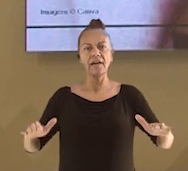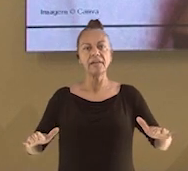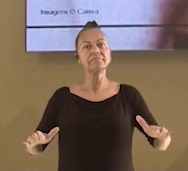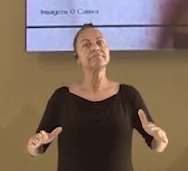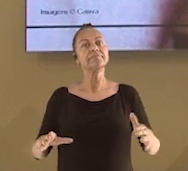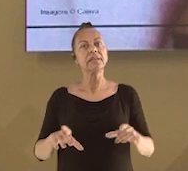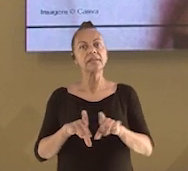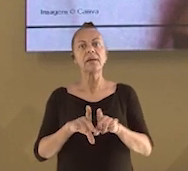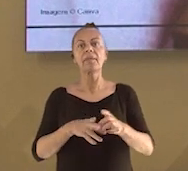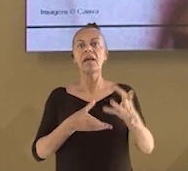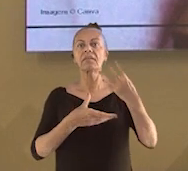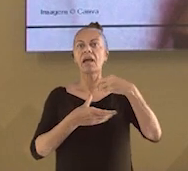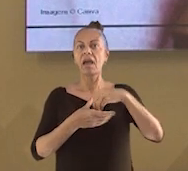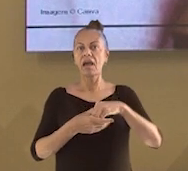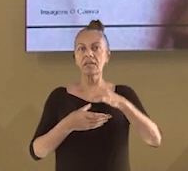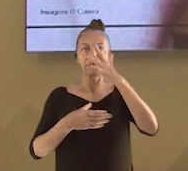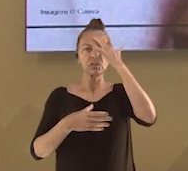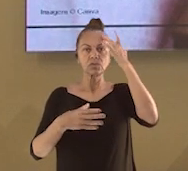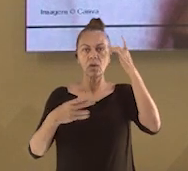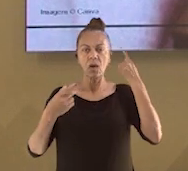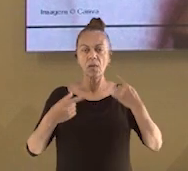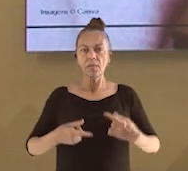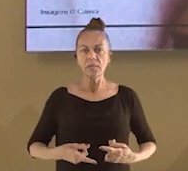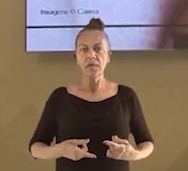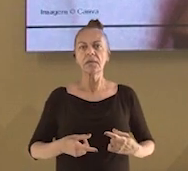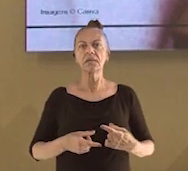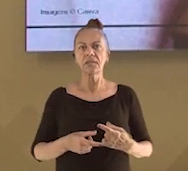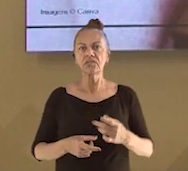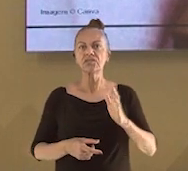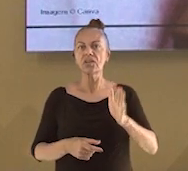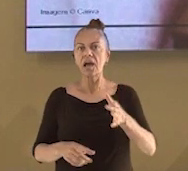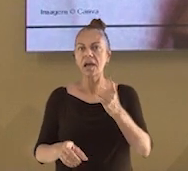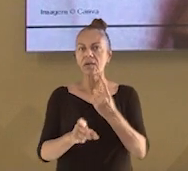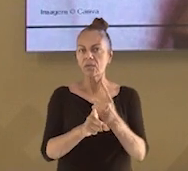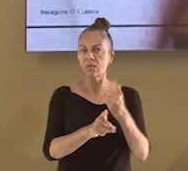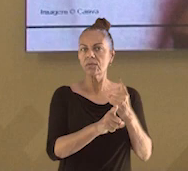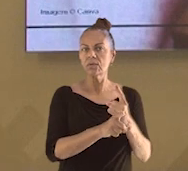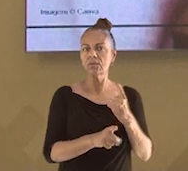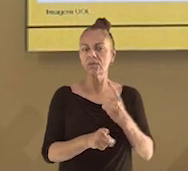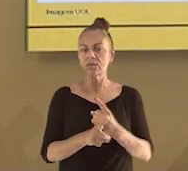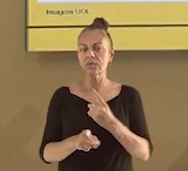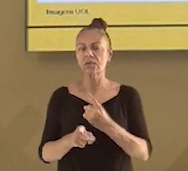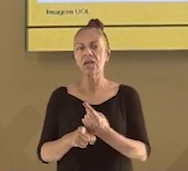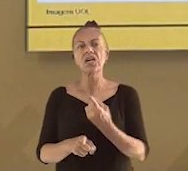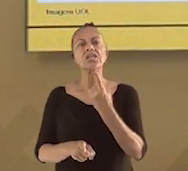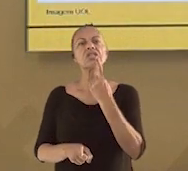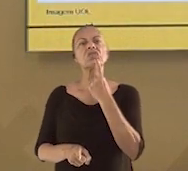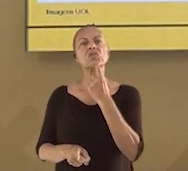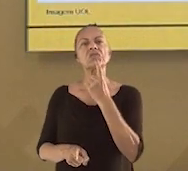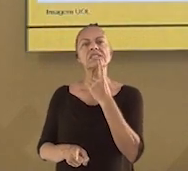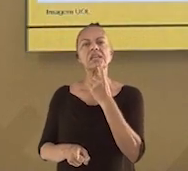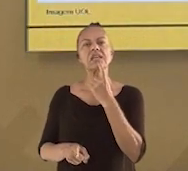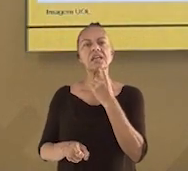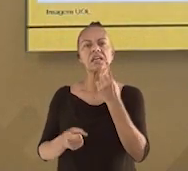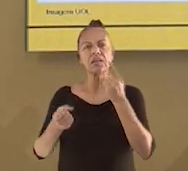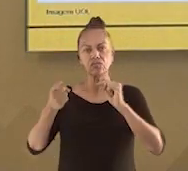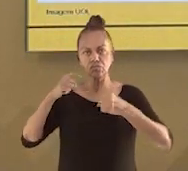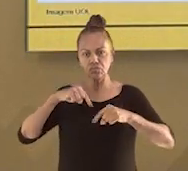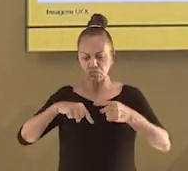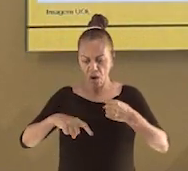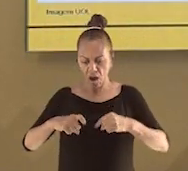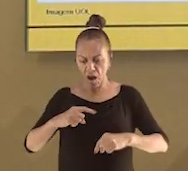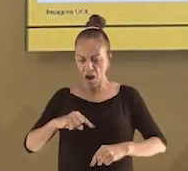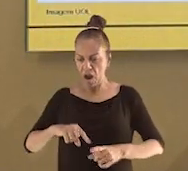congelados e, consequentemente, nos seres humanos. Os microplásticos já foram